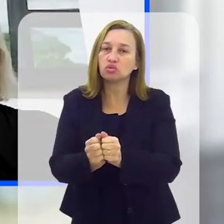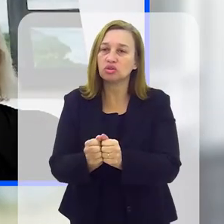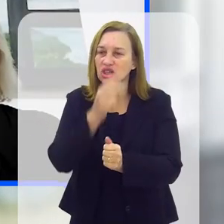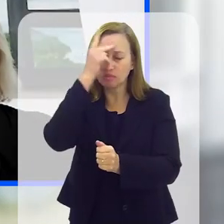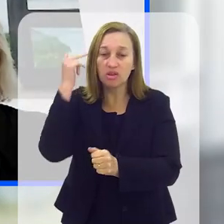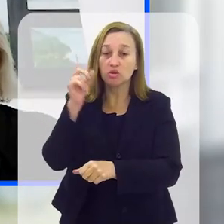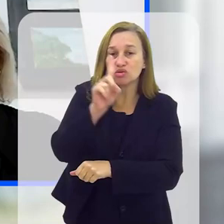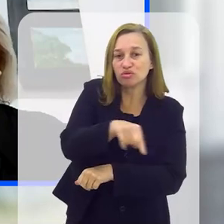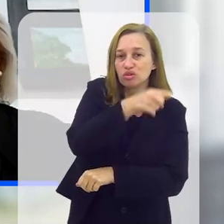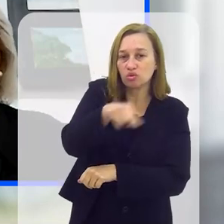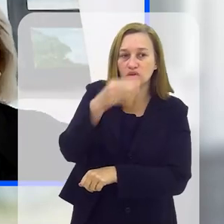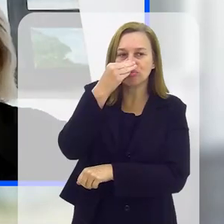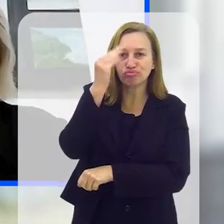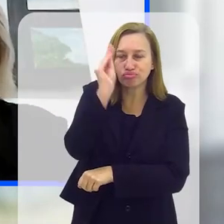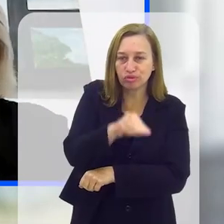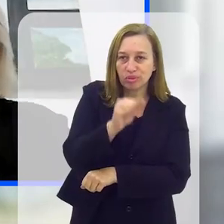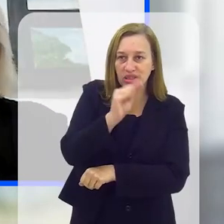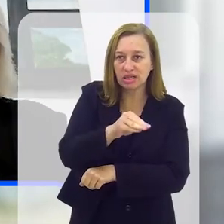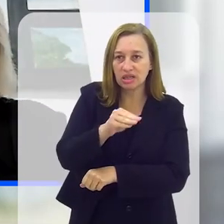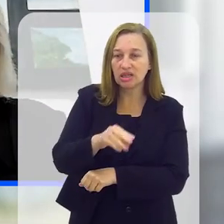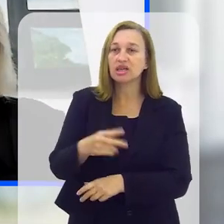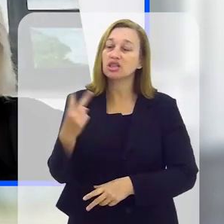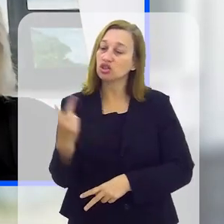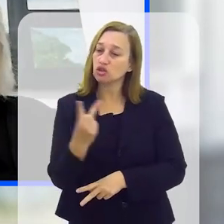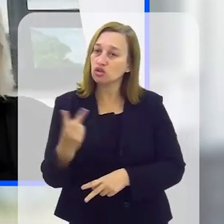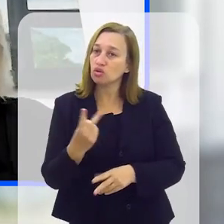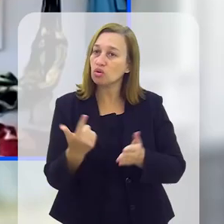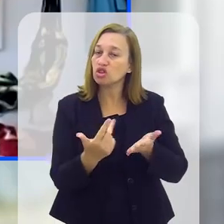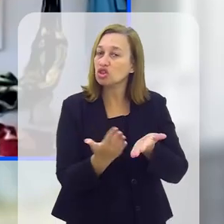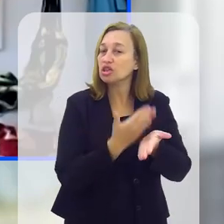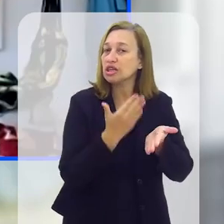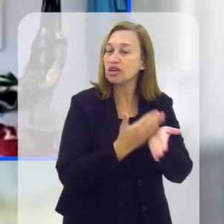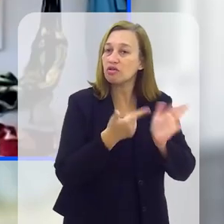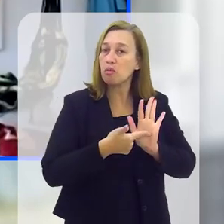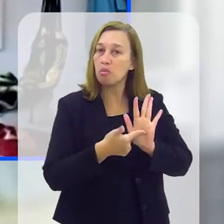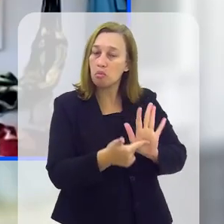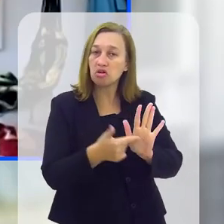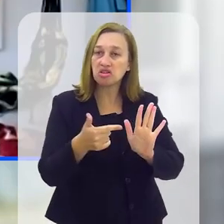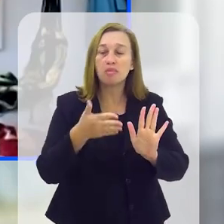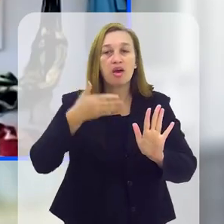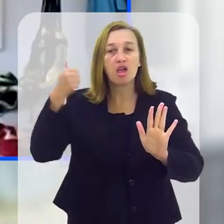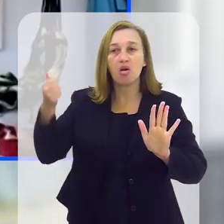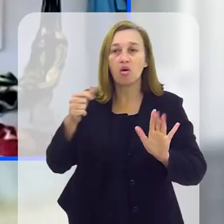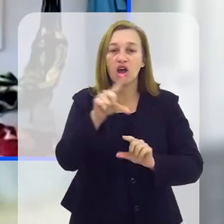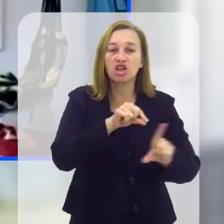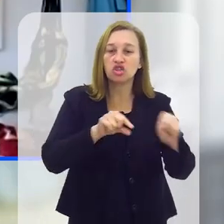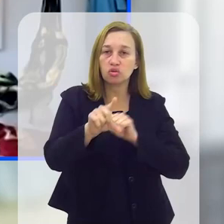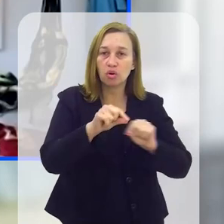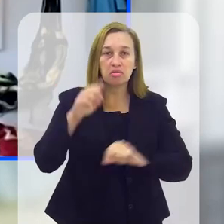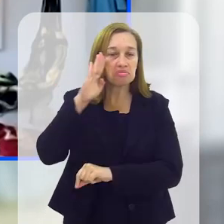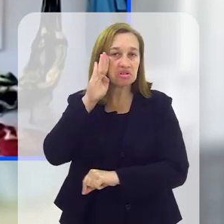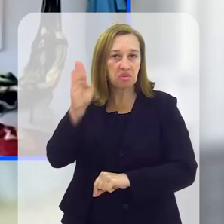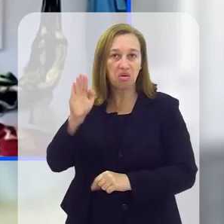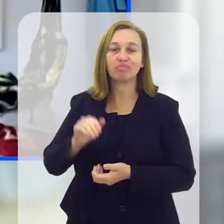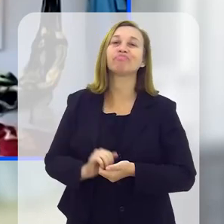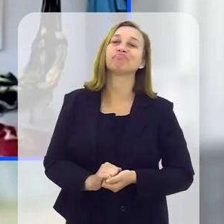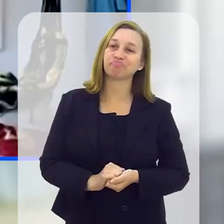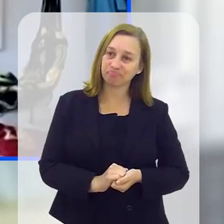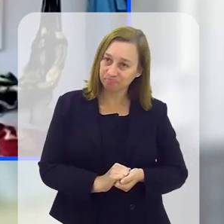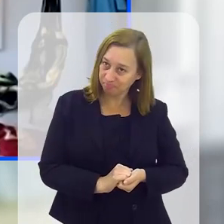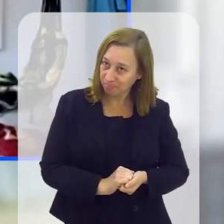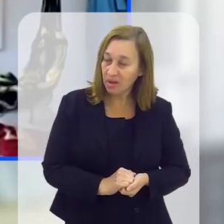excluídos, indesejados. E esses dois livros demonstram bem a nossa opção preferencial.